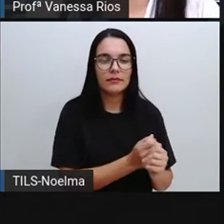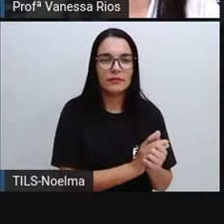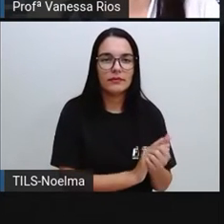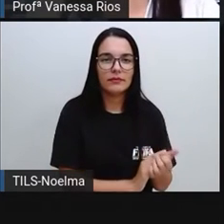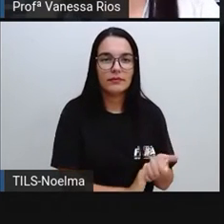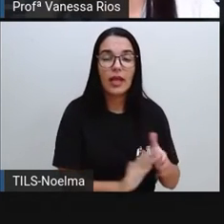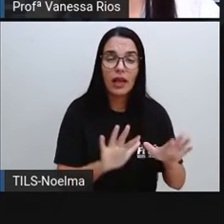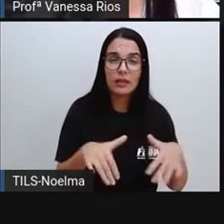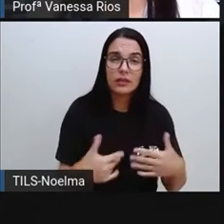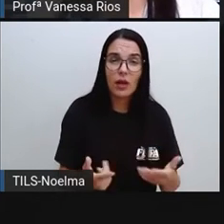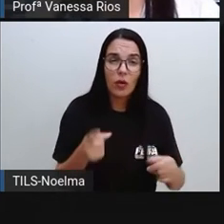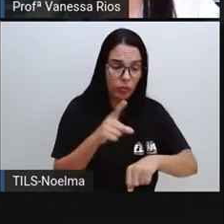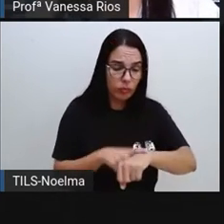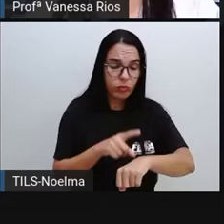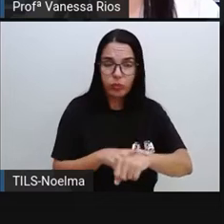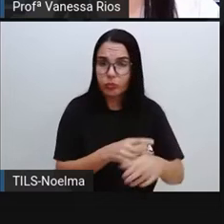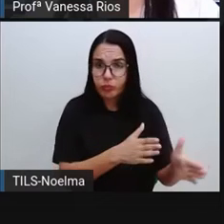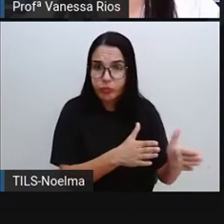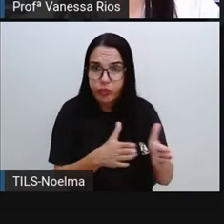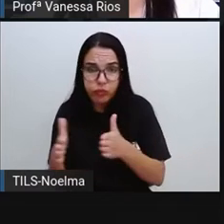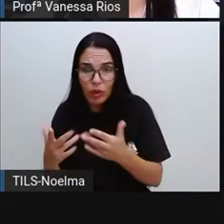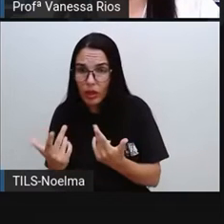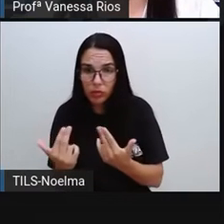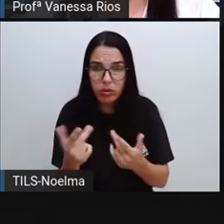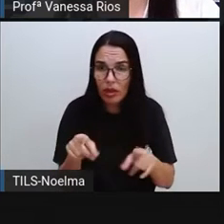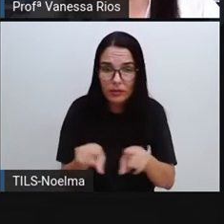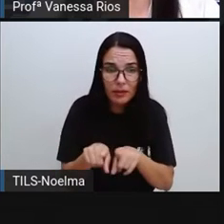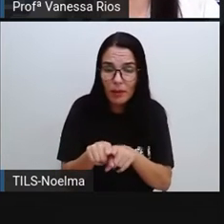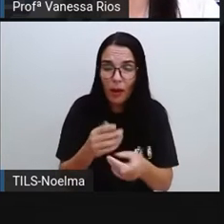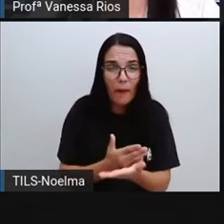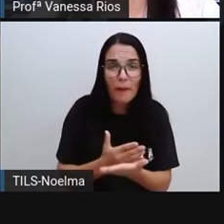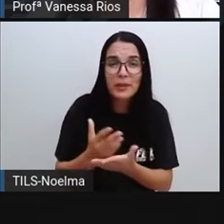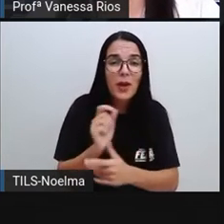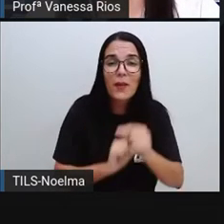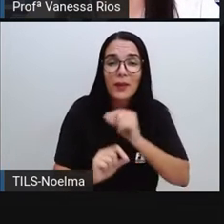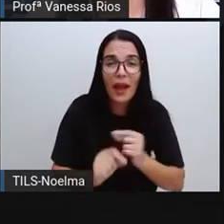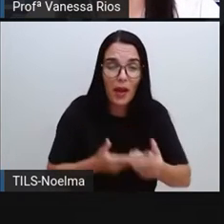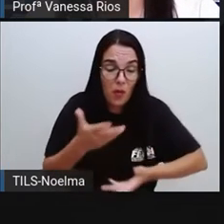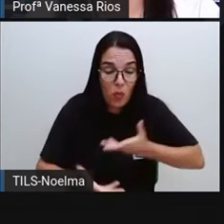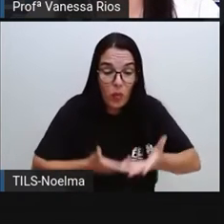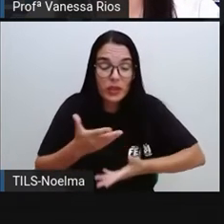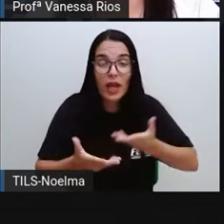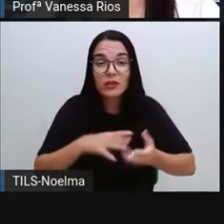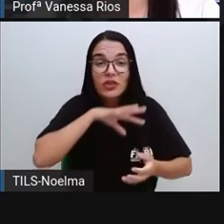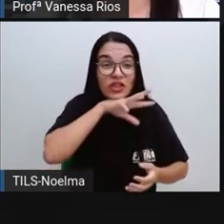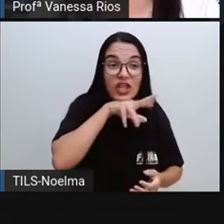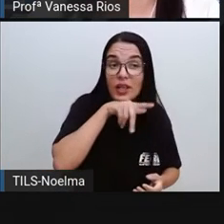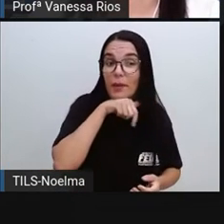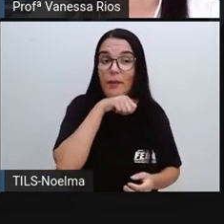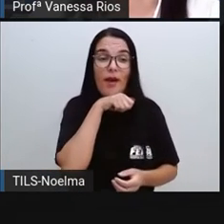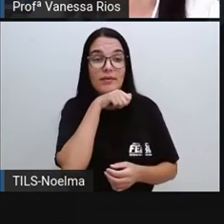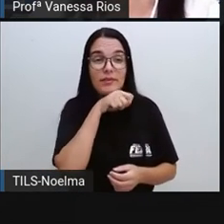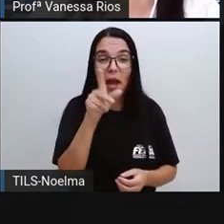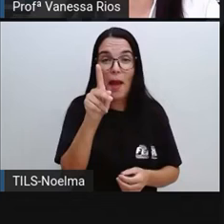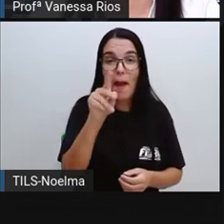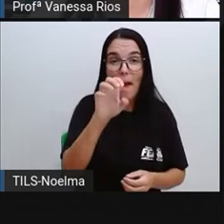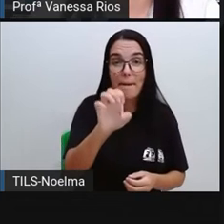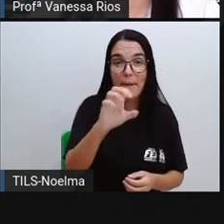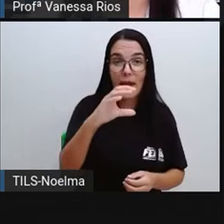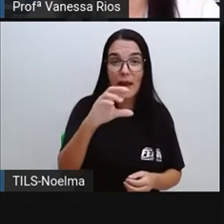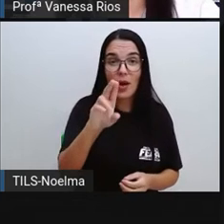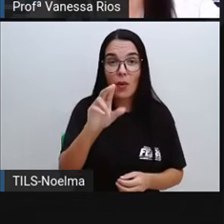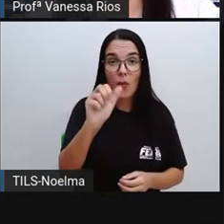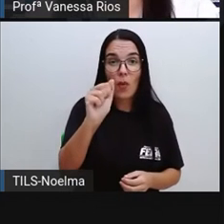No mesmo período, também se iniciou a pecuária, uma gradual domesticação e criação de animais que